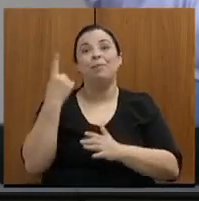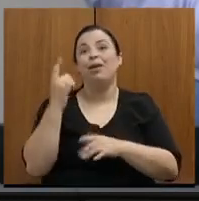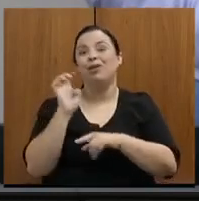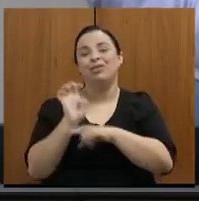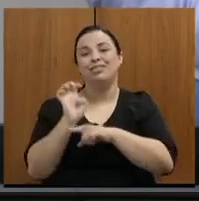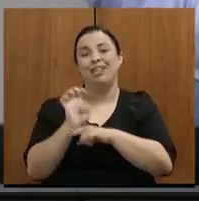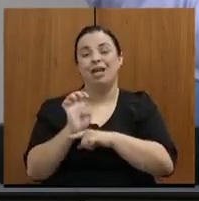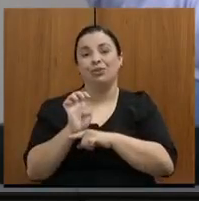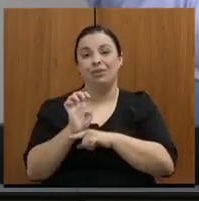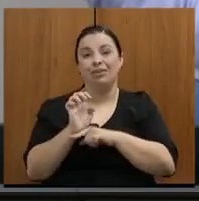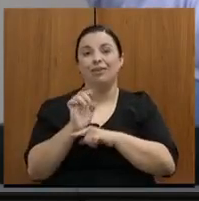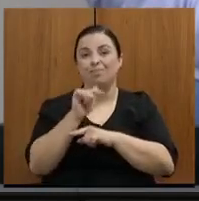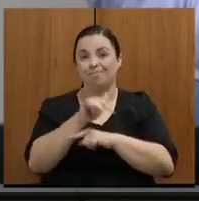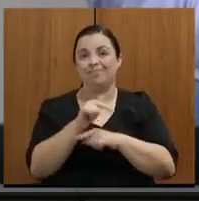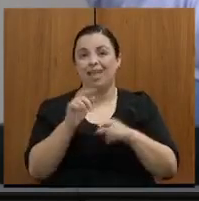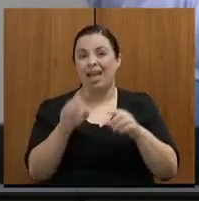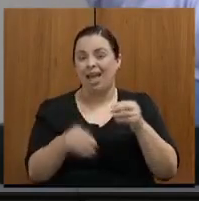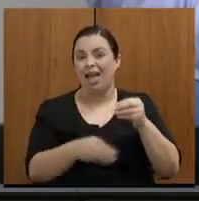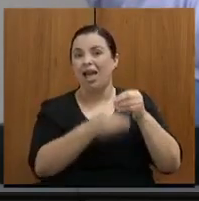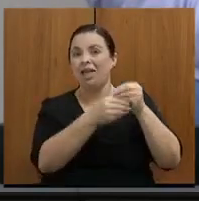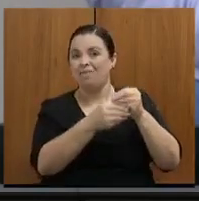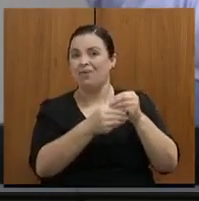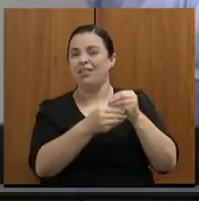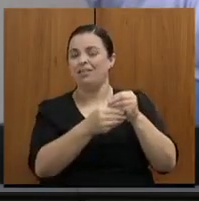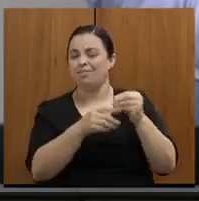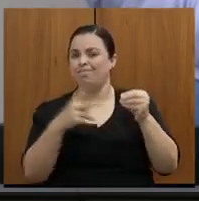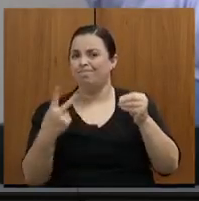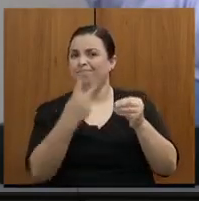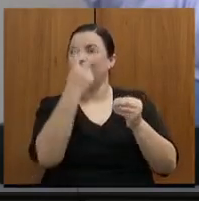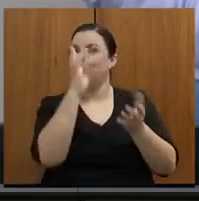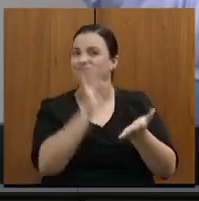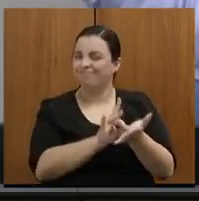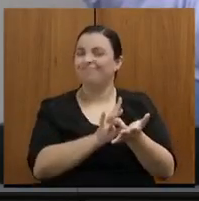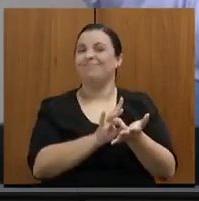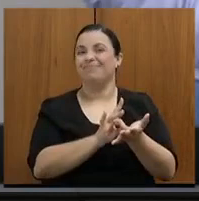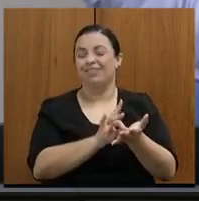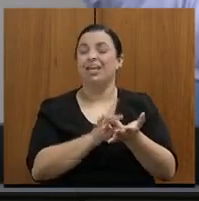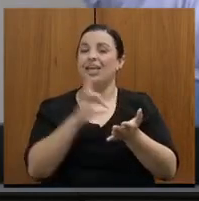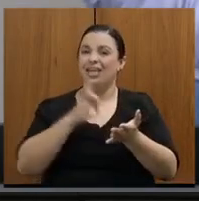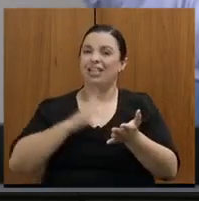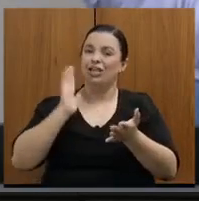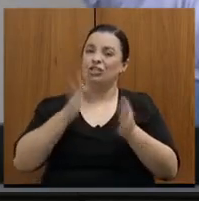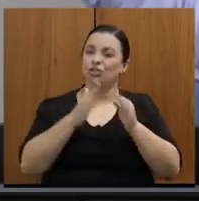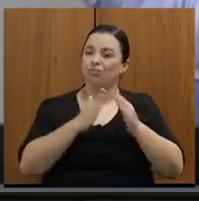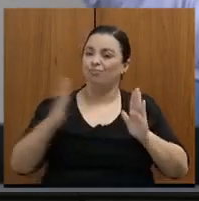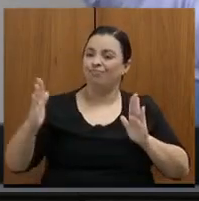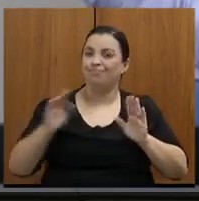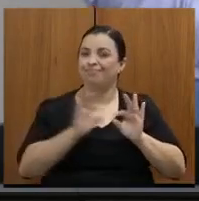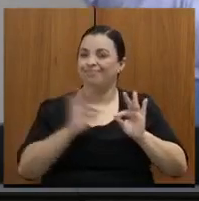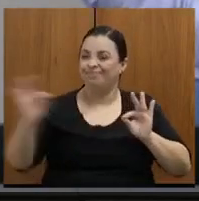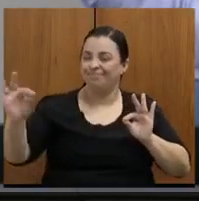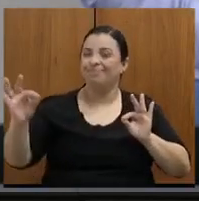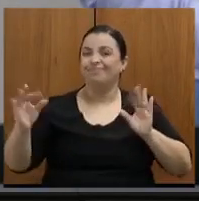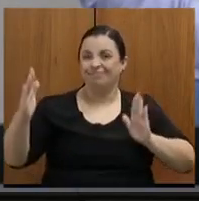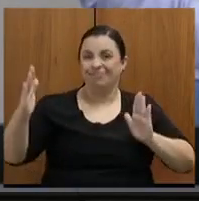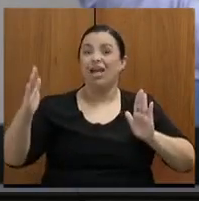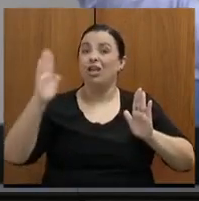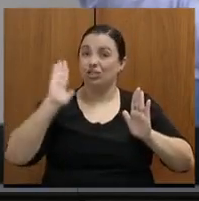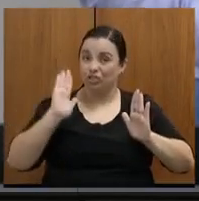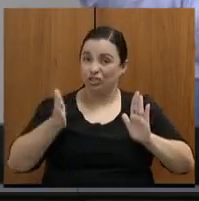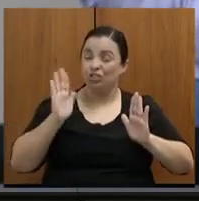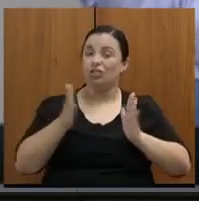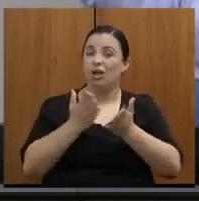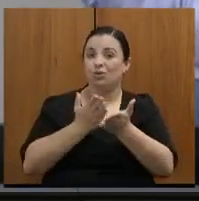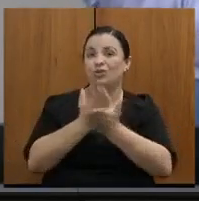emenda e tem já um trecho, já autorizado pela Secretaria de Estado de Infraestrutura.